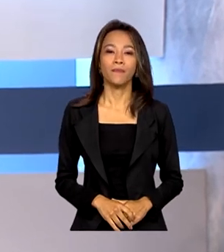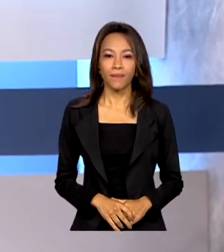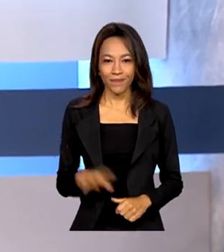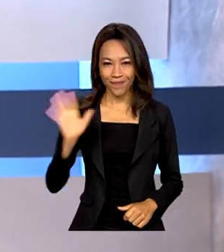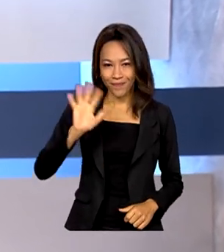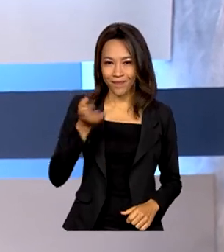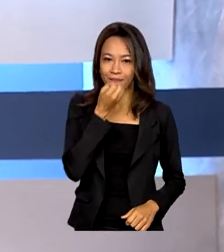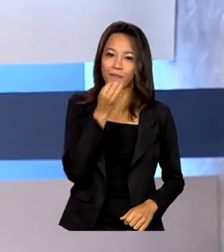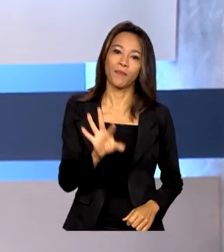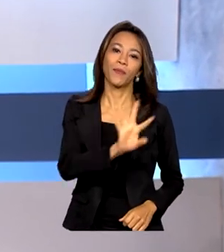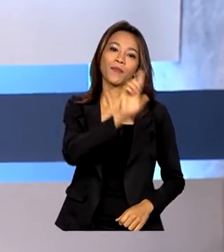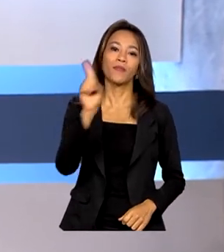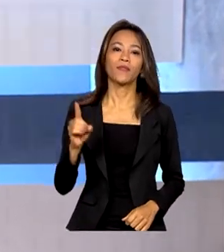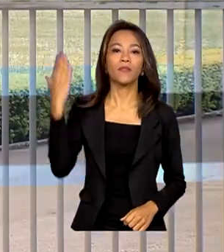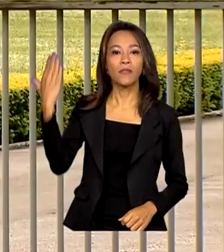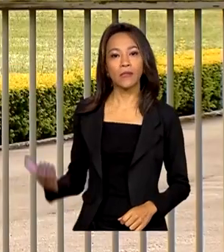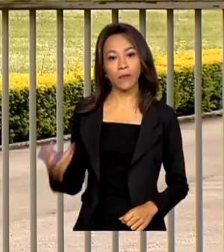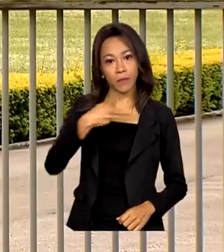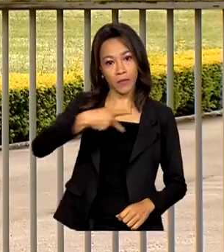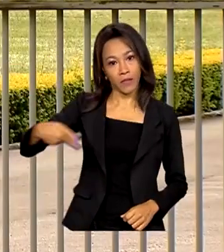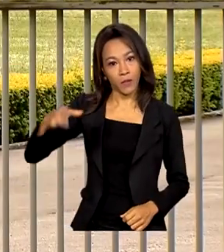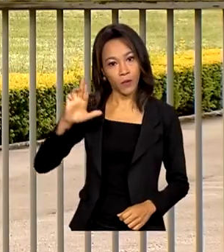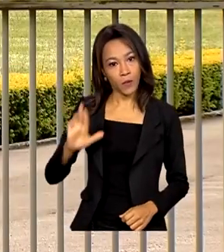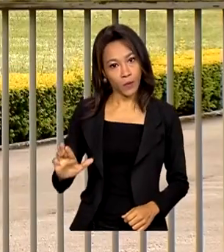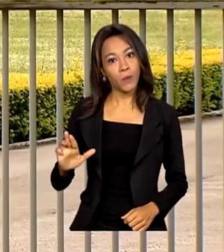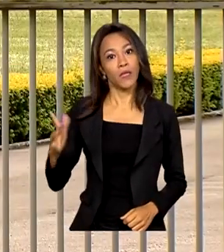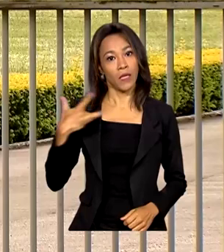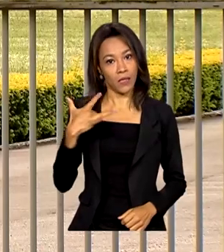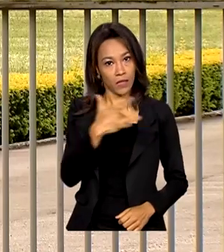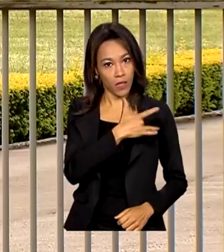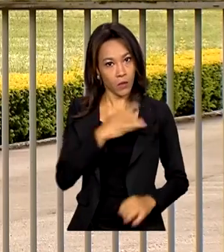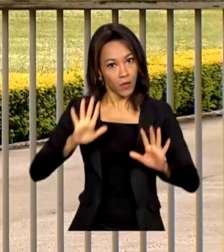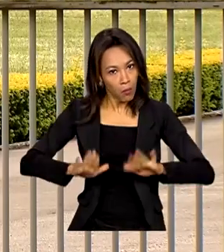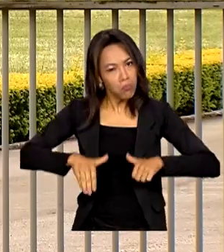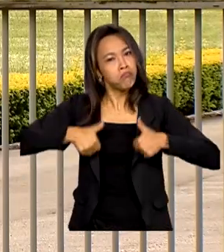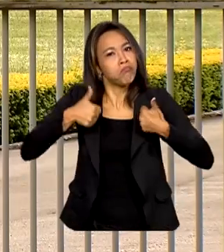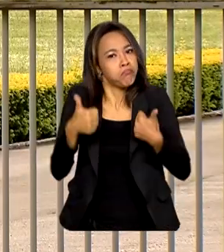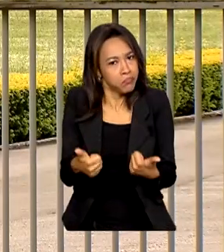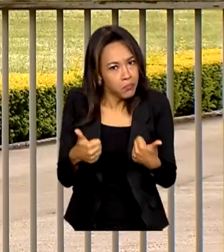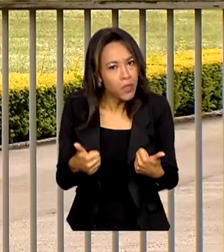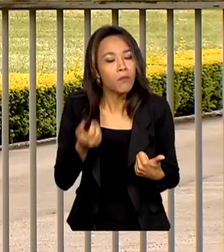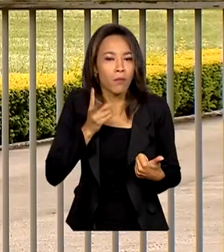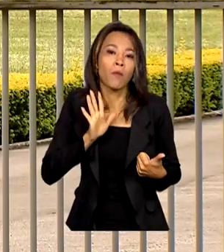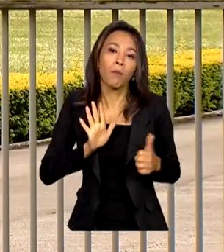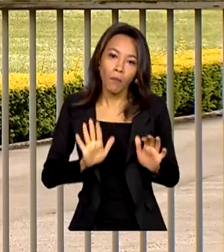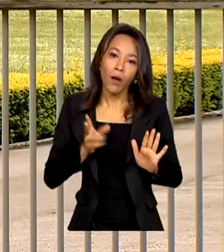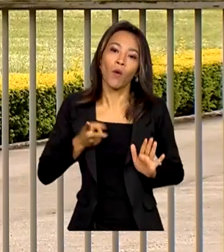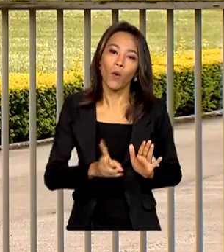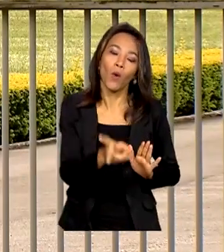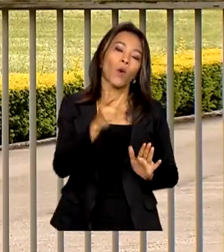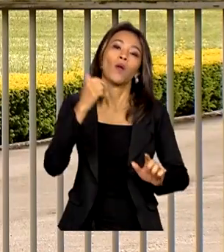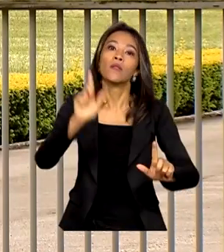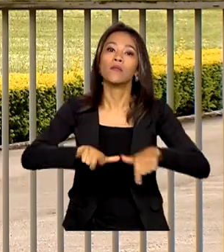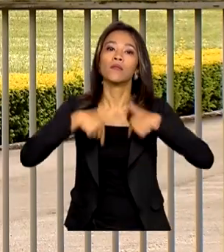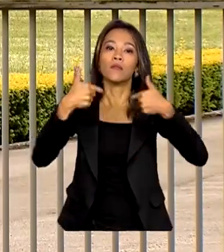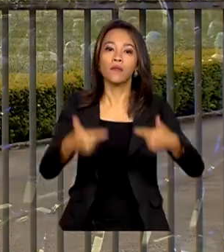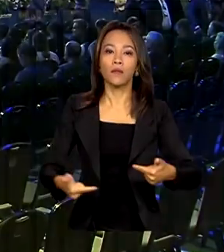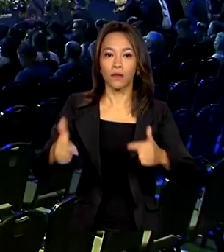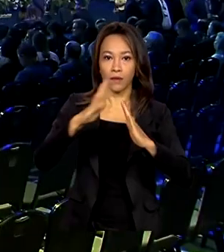Olá, bom dia! Presidente Lula se recupera bem da pneumonia e continua trabalhando no Palácio da Alvorada.